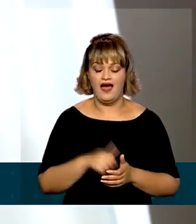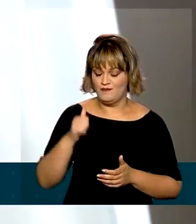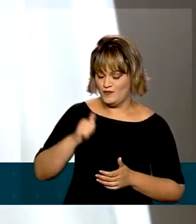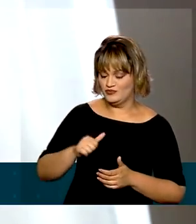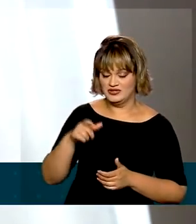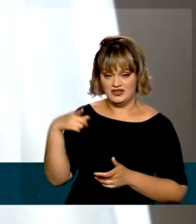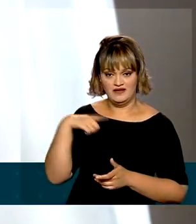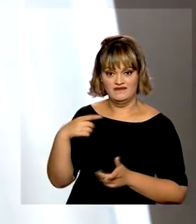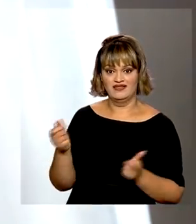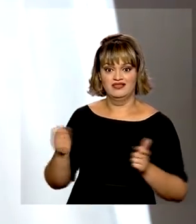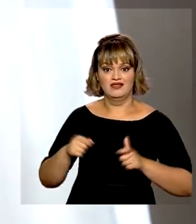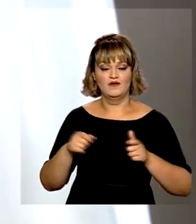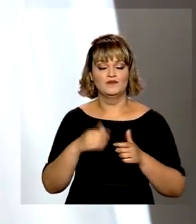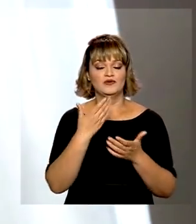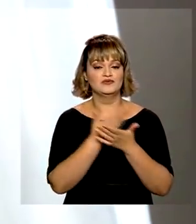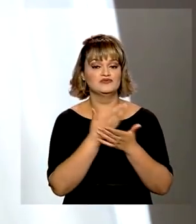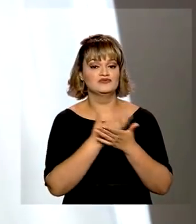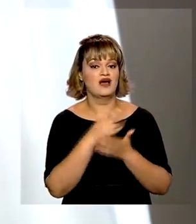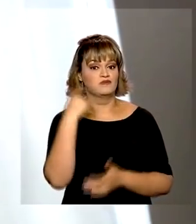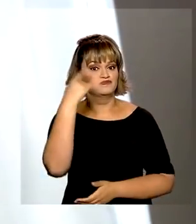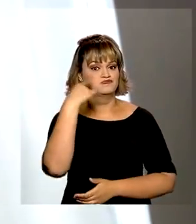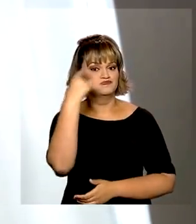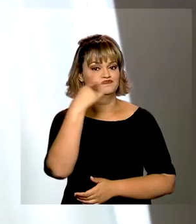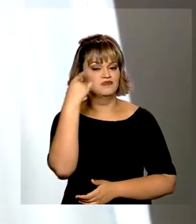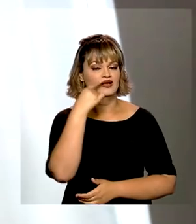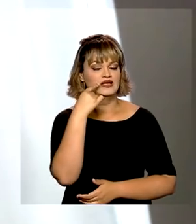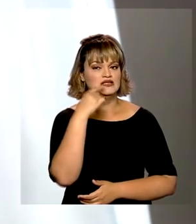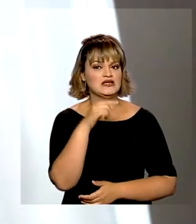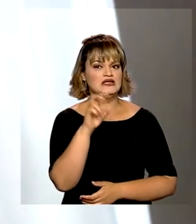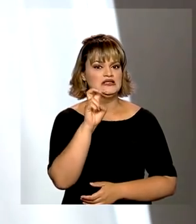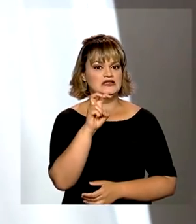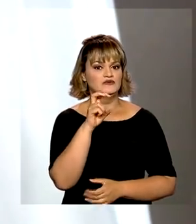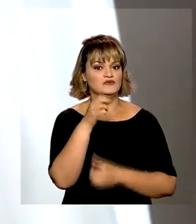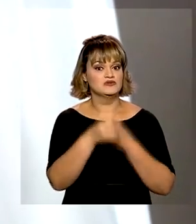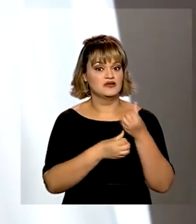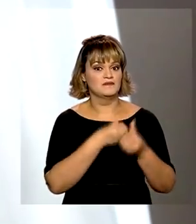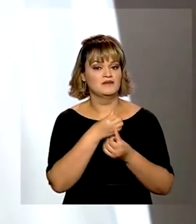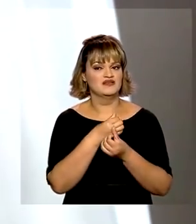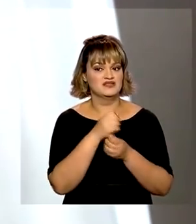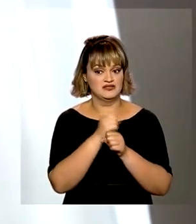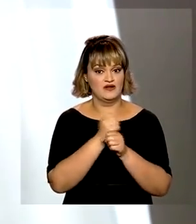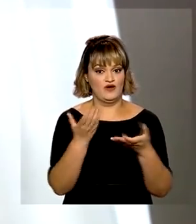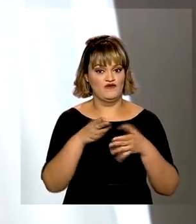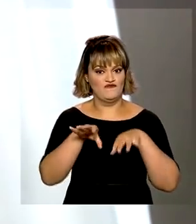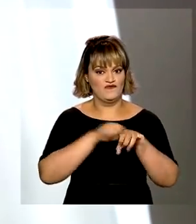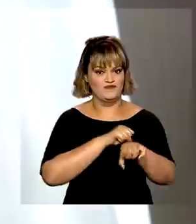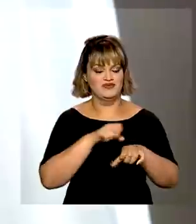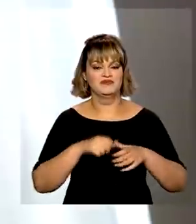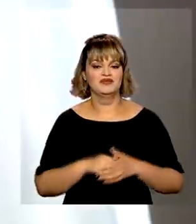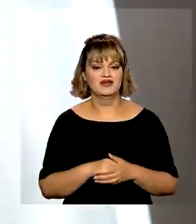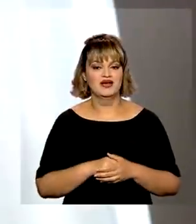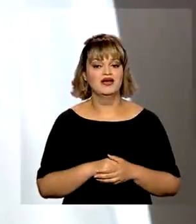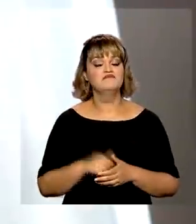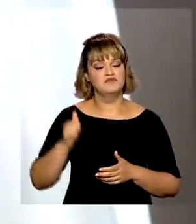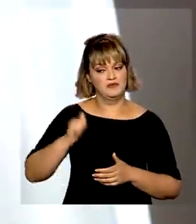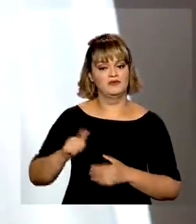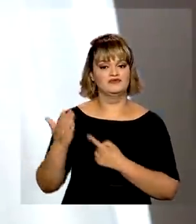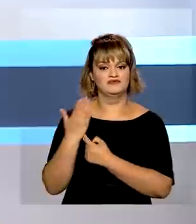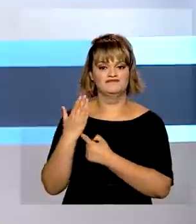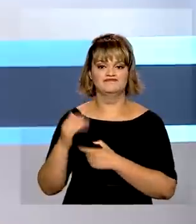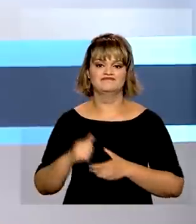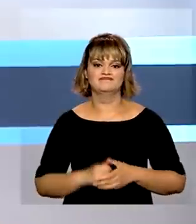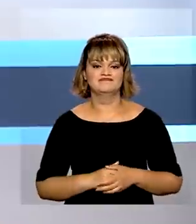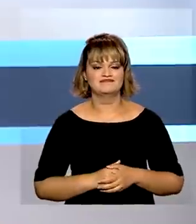bolsa, eu curso na faculdade de Direito. Já estou no quinto ano, esse ano eu formo, mas foi graças ao ProUni.